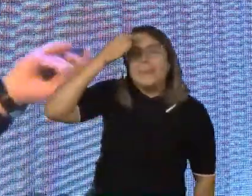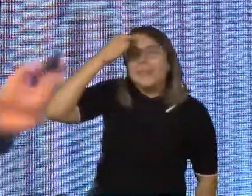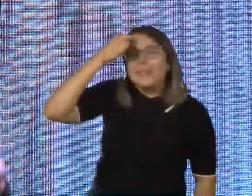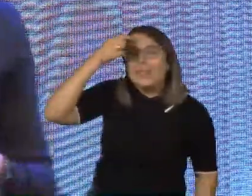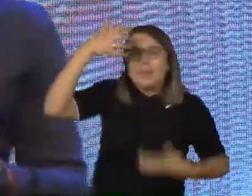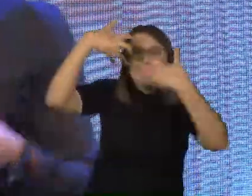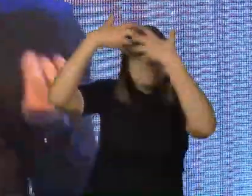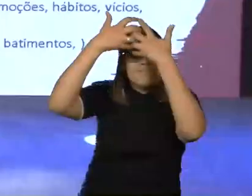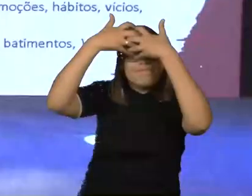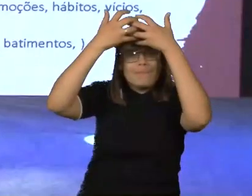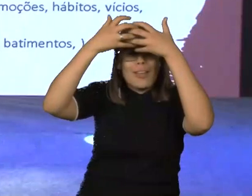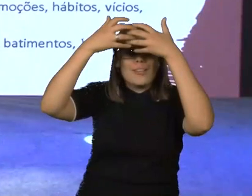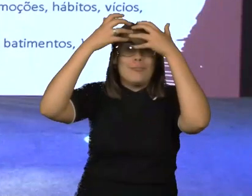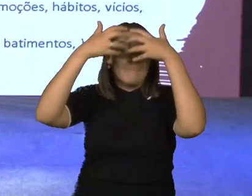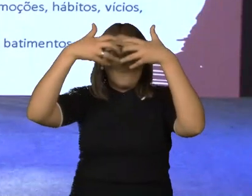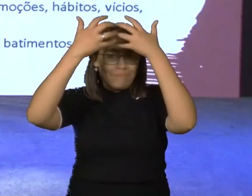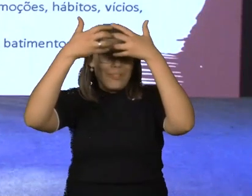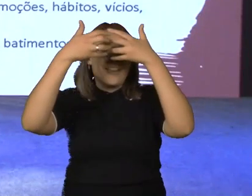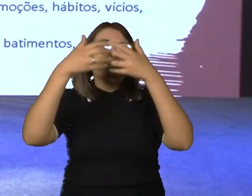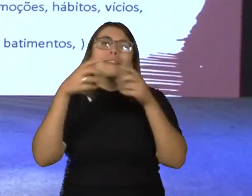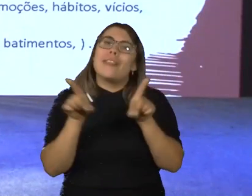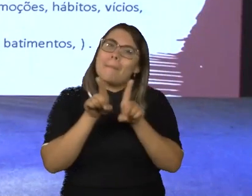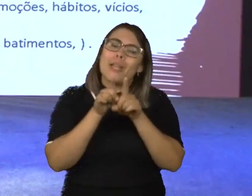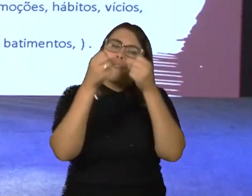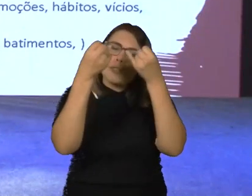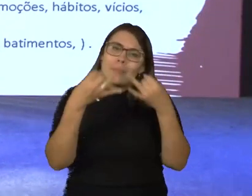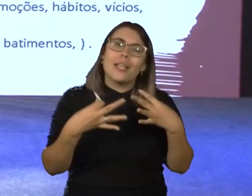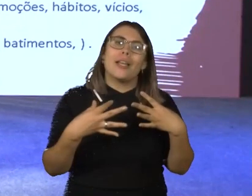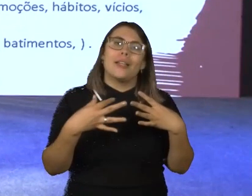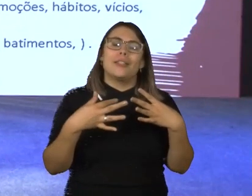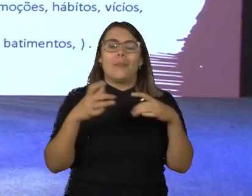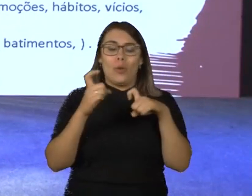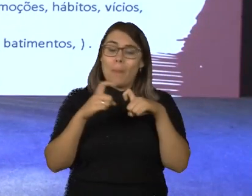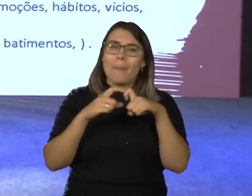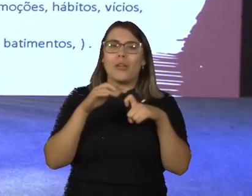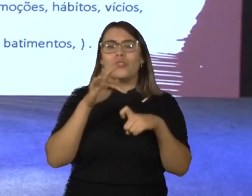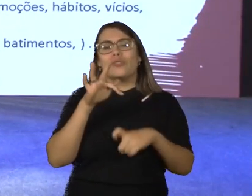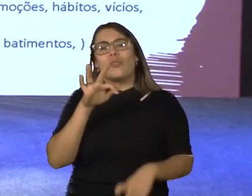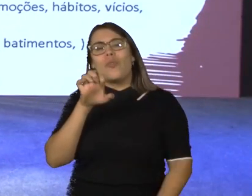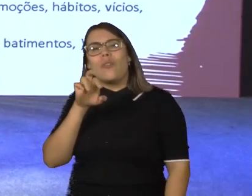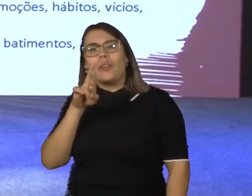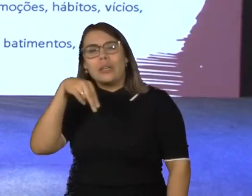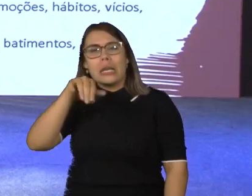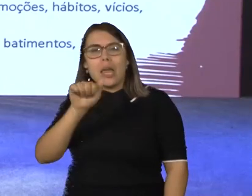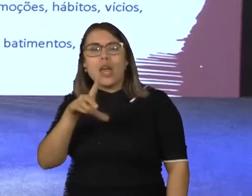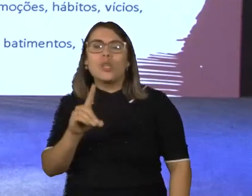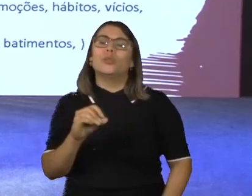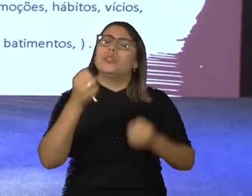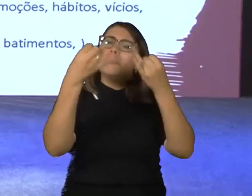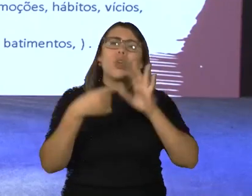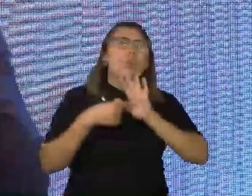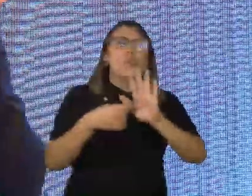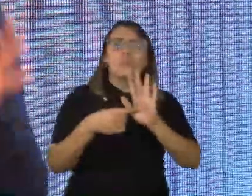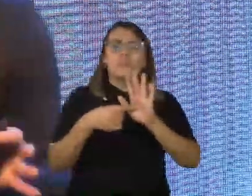cérebro maravilhoso, a mente humana, que também foi explicado pelo Dr. Fernando, pela Carla e também pela Tânia. E